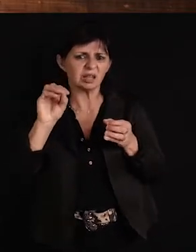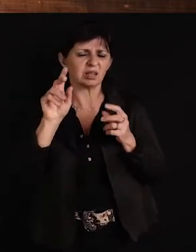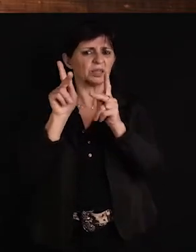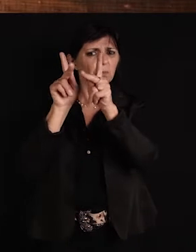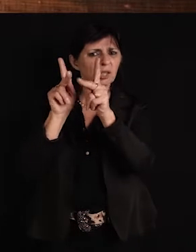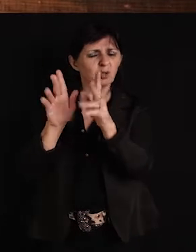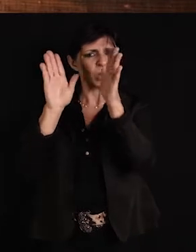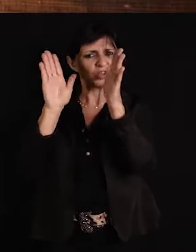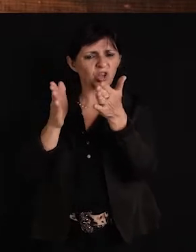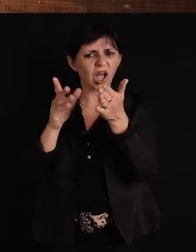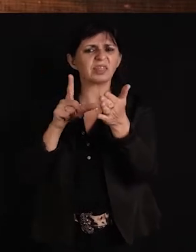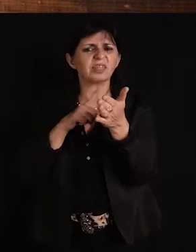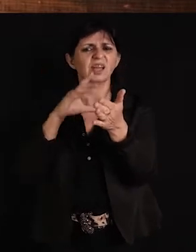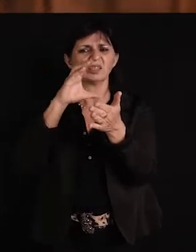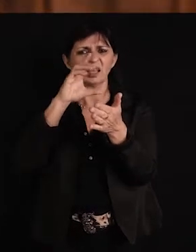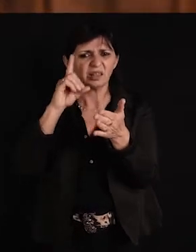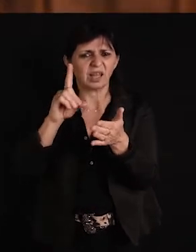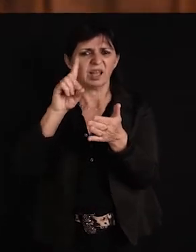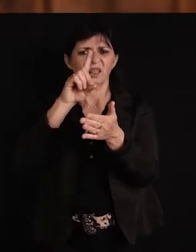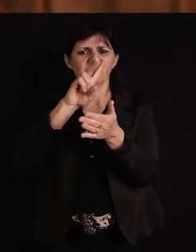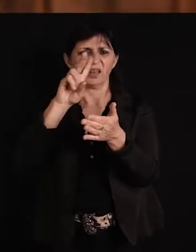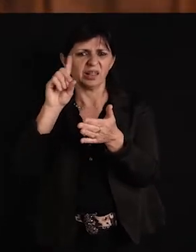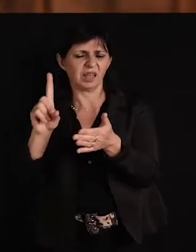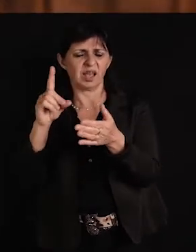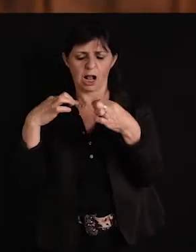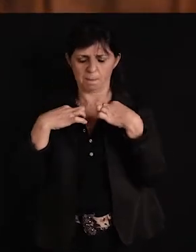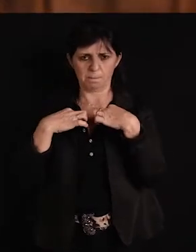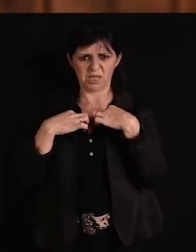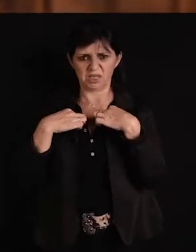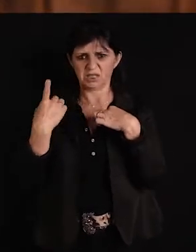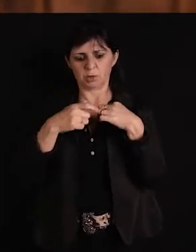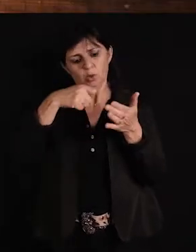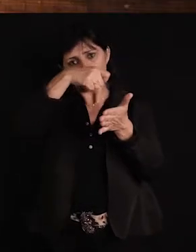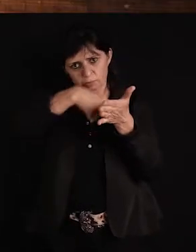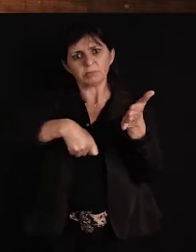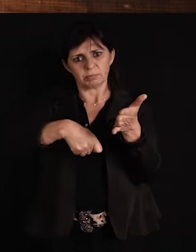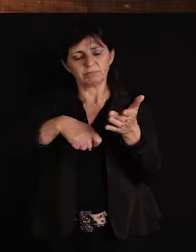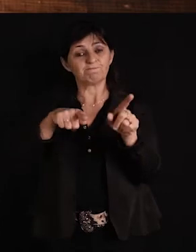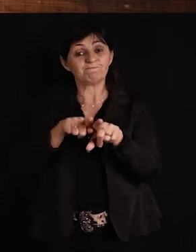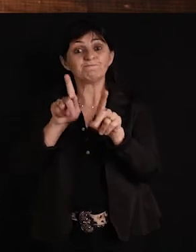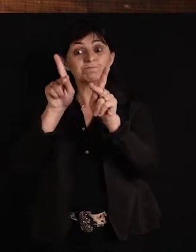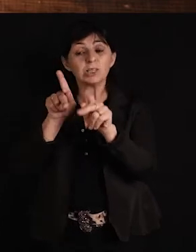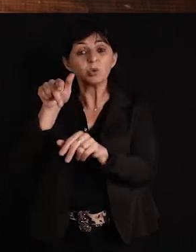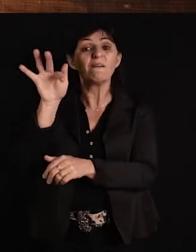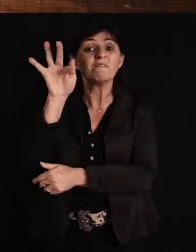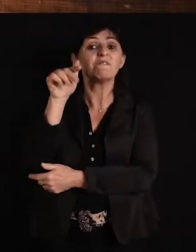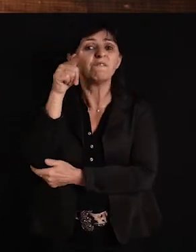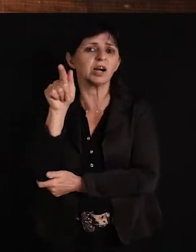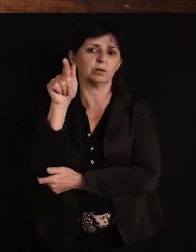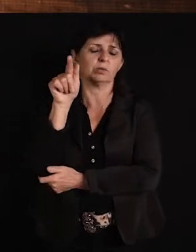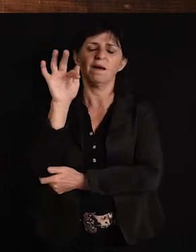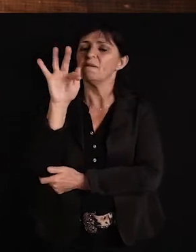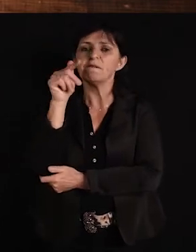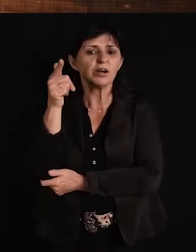estão lá com CDs, com DVD, com camiseta para a gente assinar e coisa e tal. Então, eu acho que os fãs, os fãs é